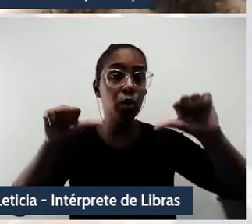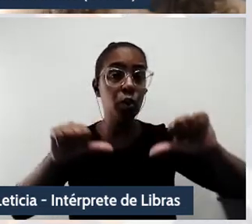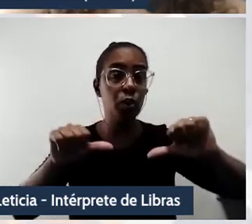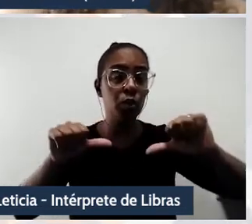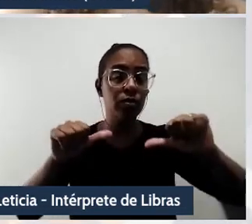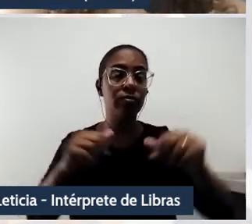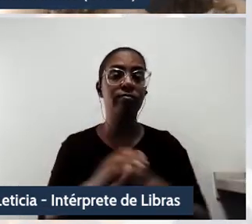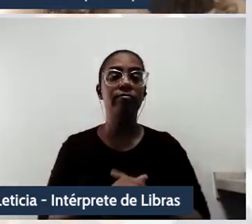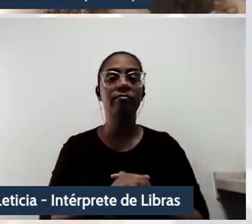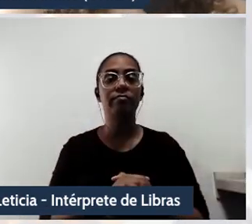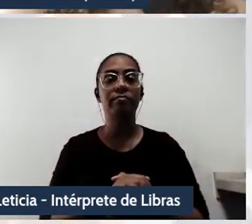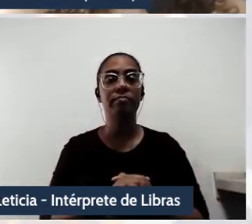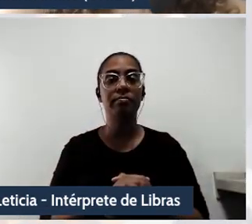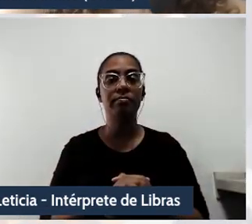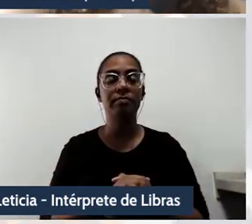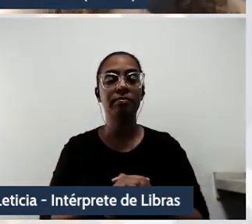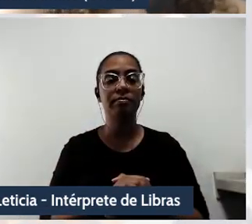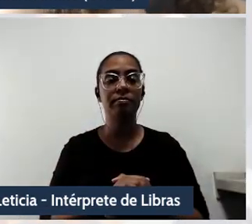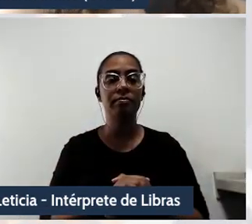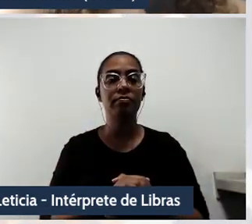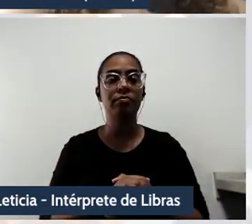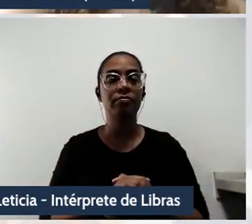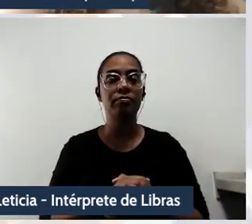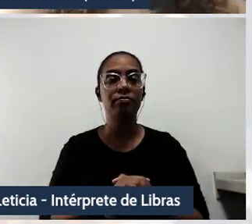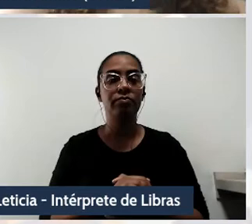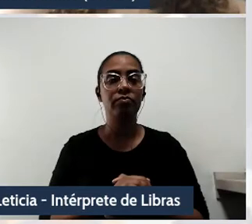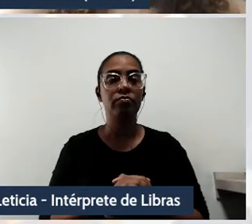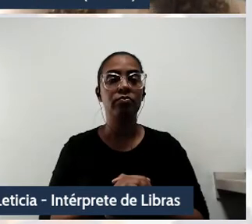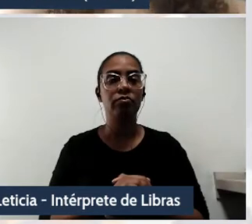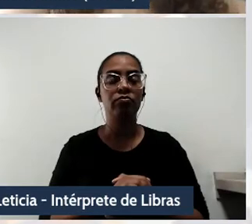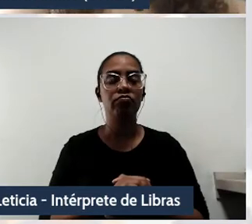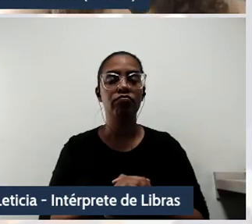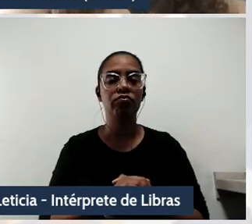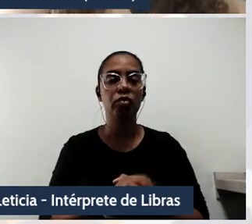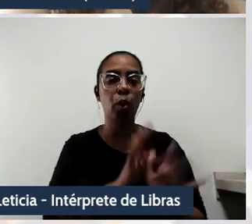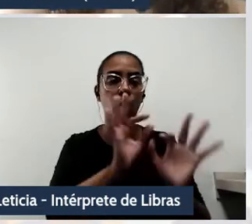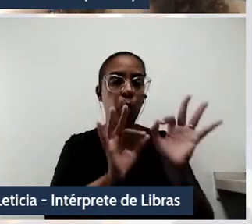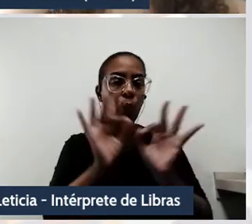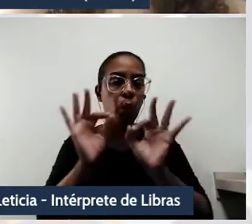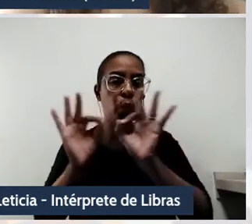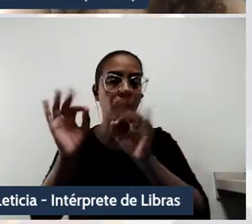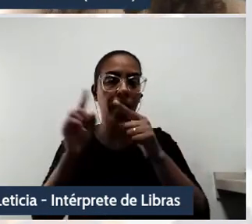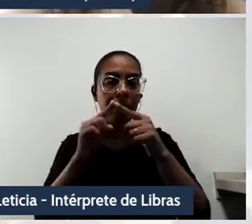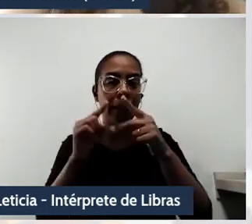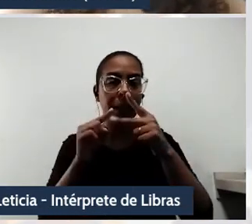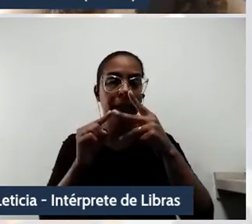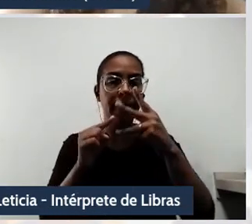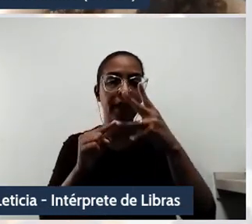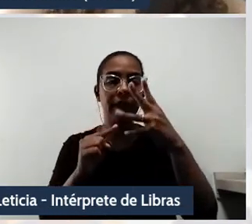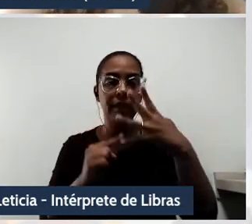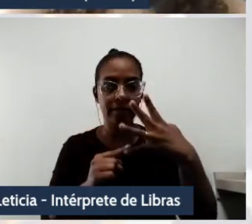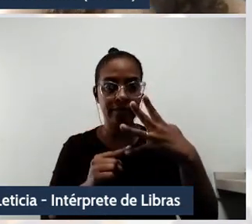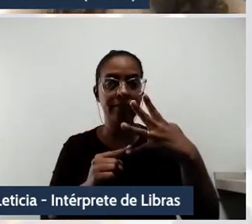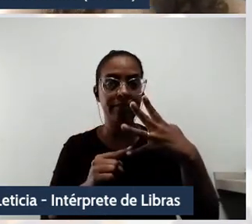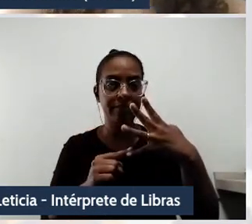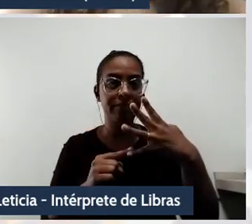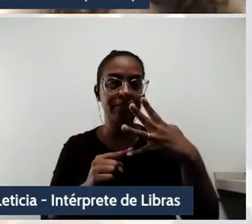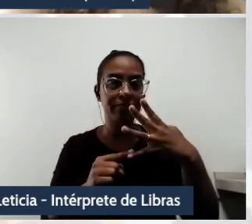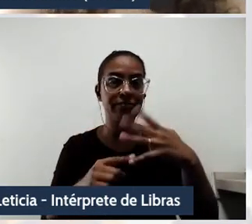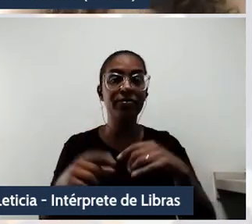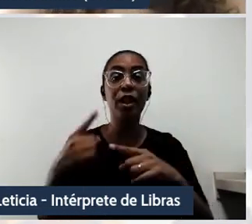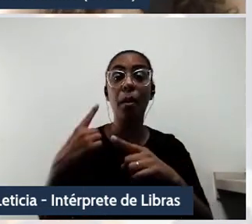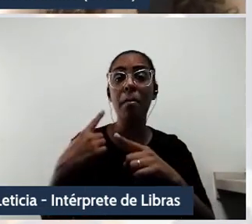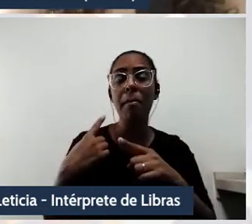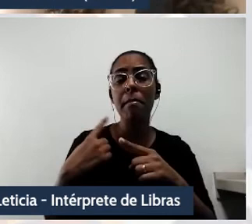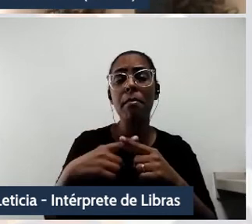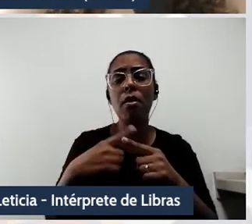Eu vou, aqui um breve roteiro, mesmo da minha fala, da contextualização, do porquê que estou falando isso